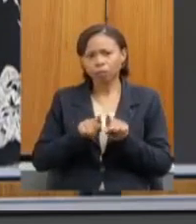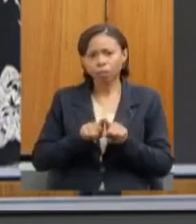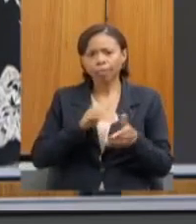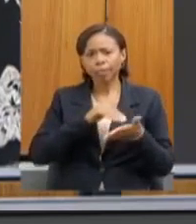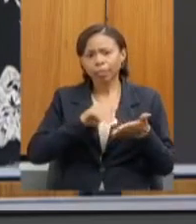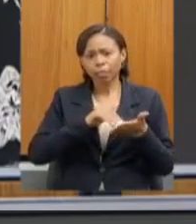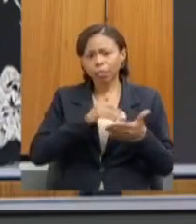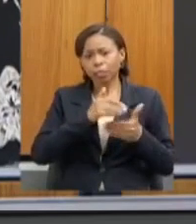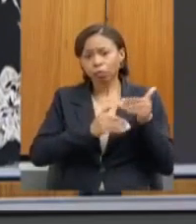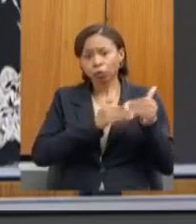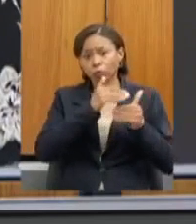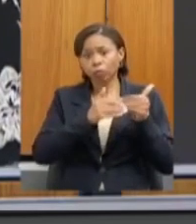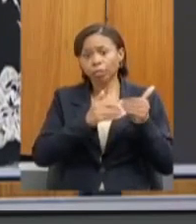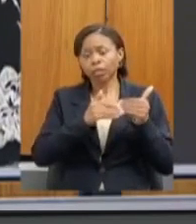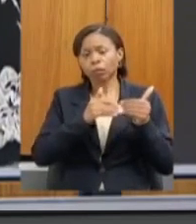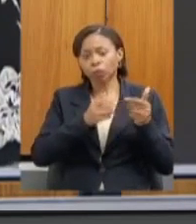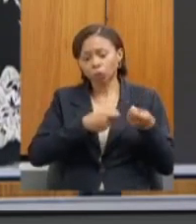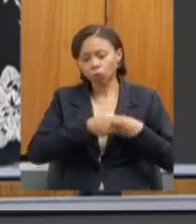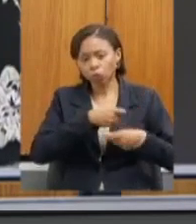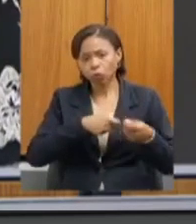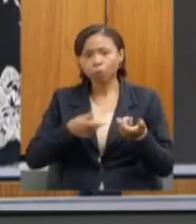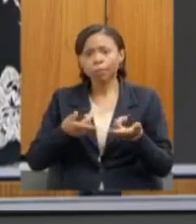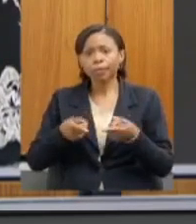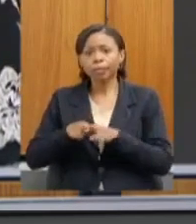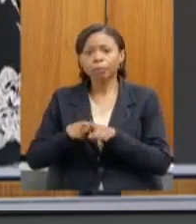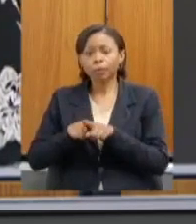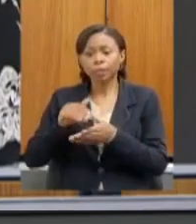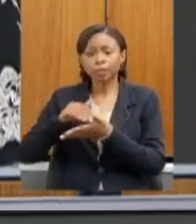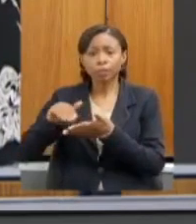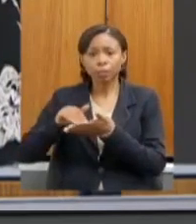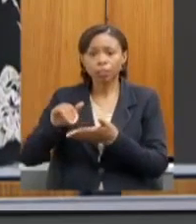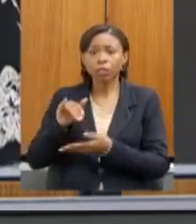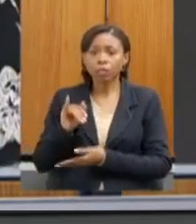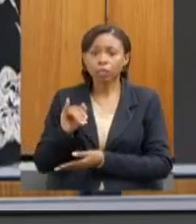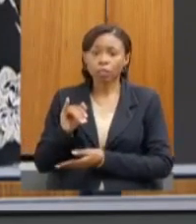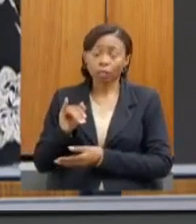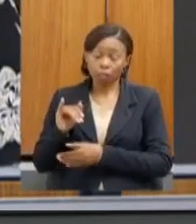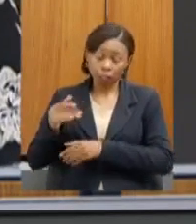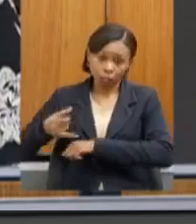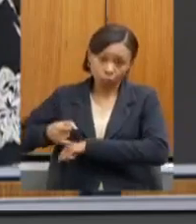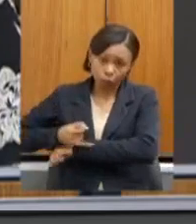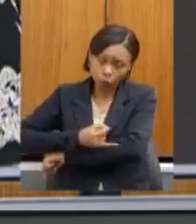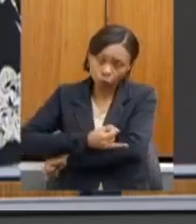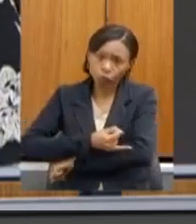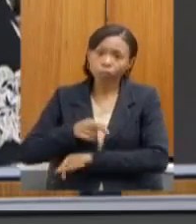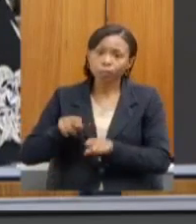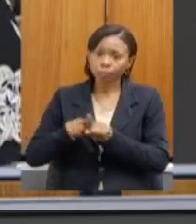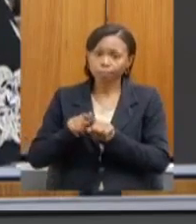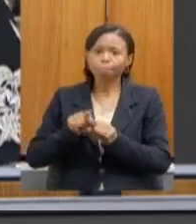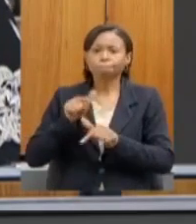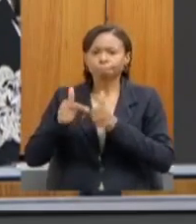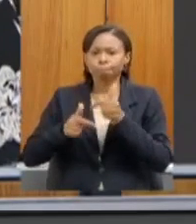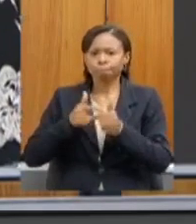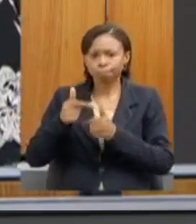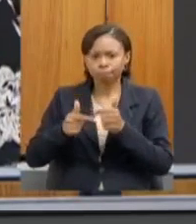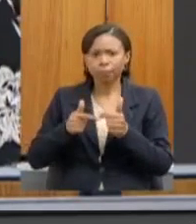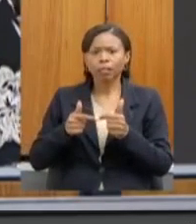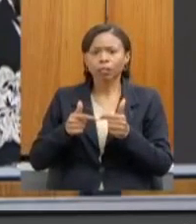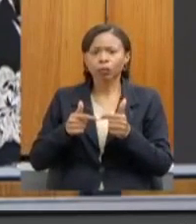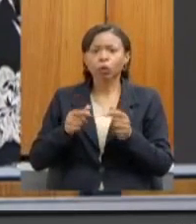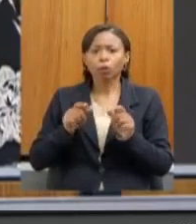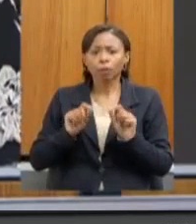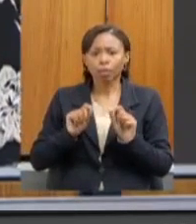Econômico, a Secretaria de Infraestrutura tem trabalhado primeiro nas premissas que serão estabelecidas para essa